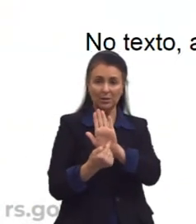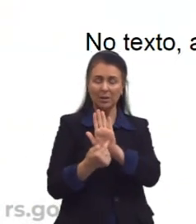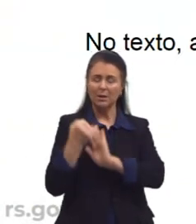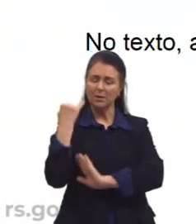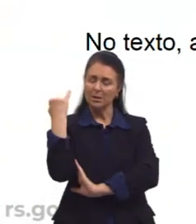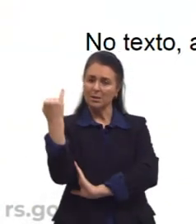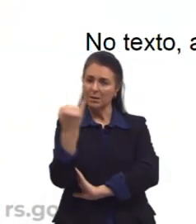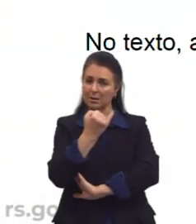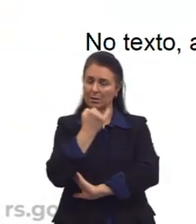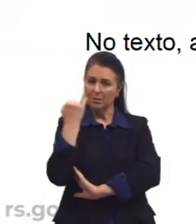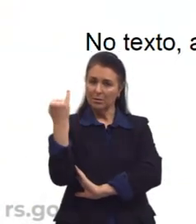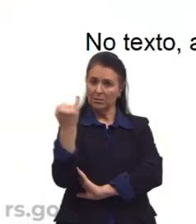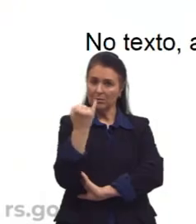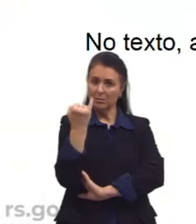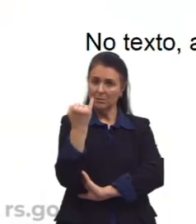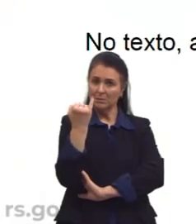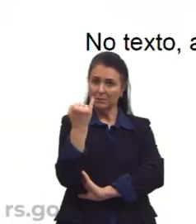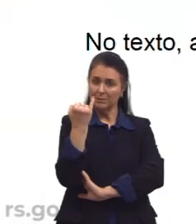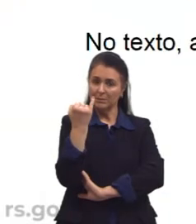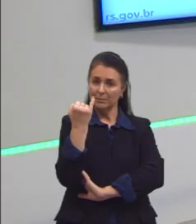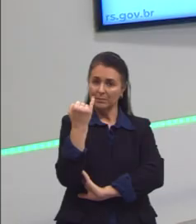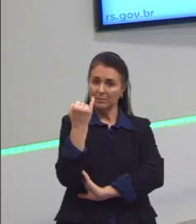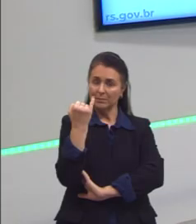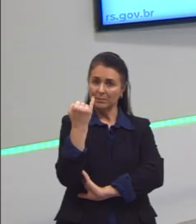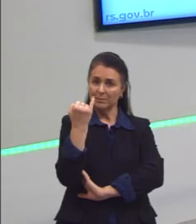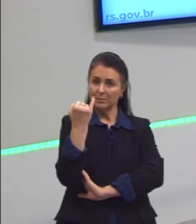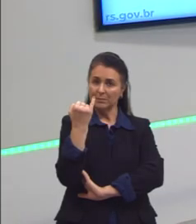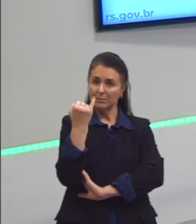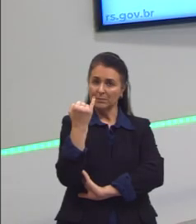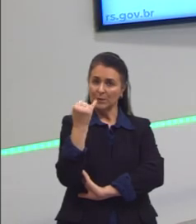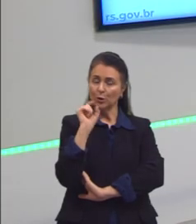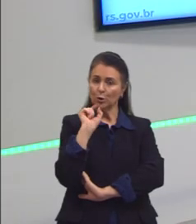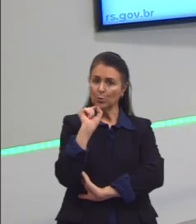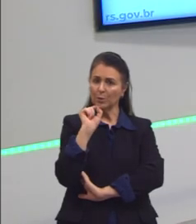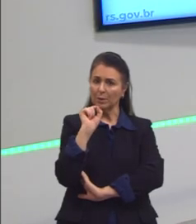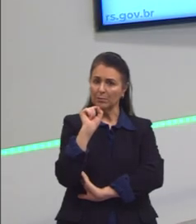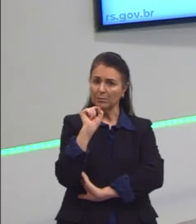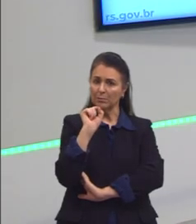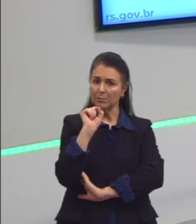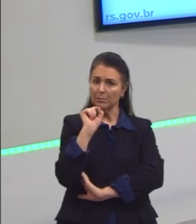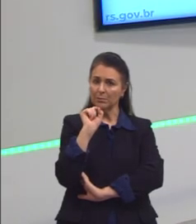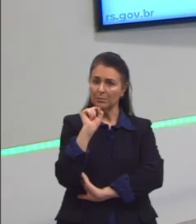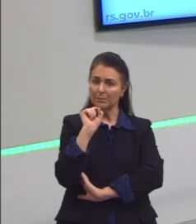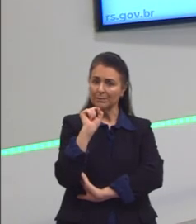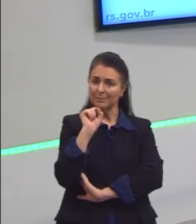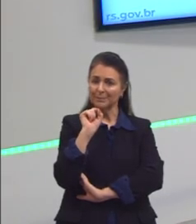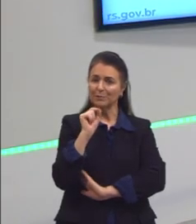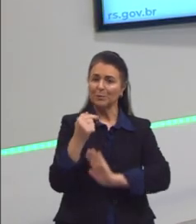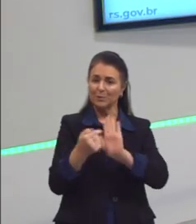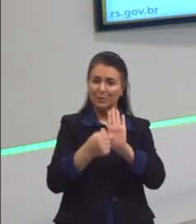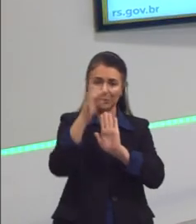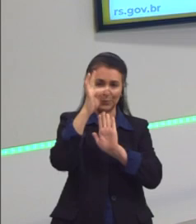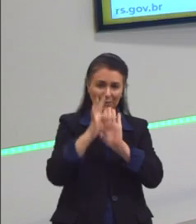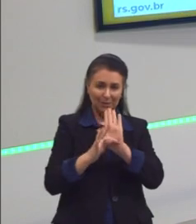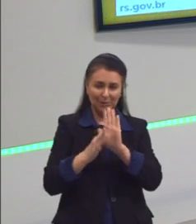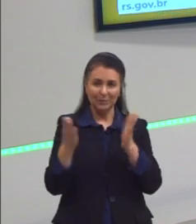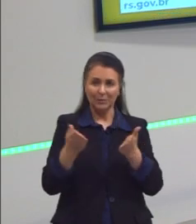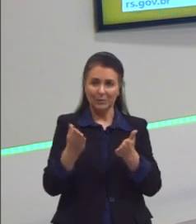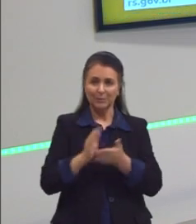importância do... Então, o ele vai mostrar que é importante aí? Vamos ler o texto juntos.